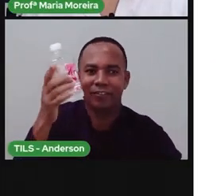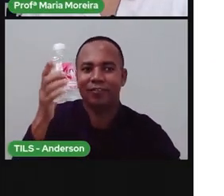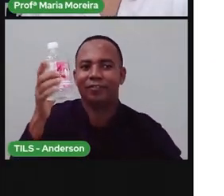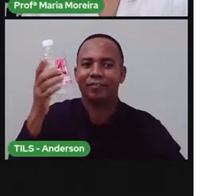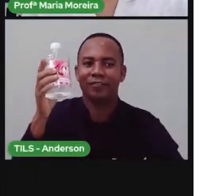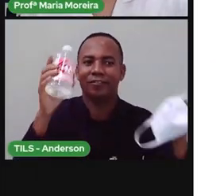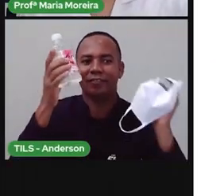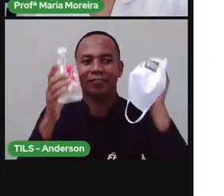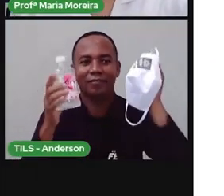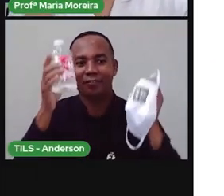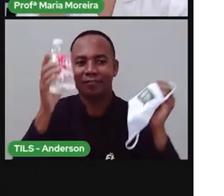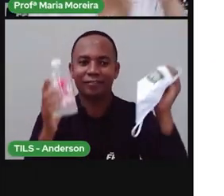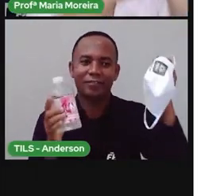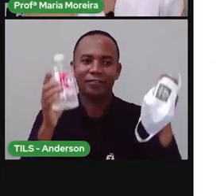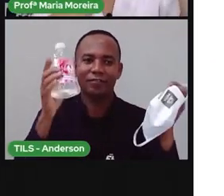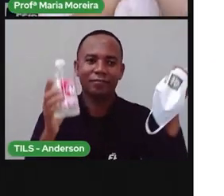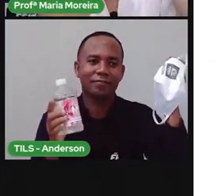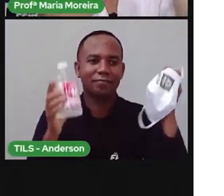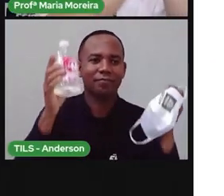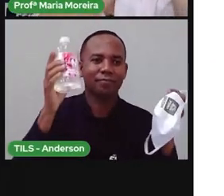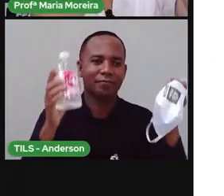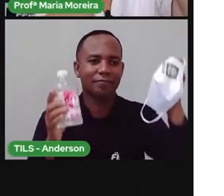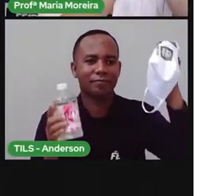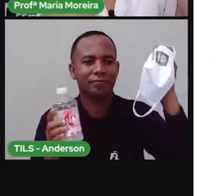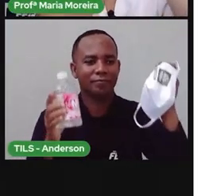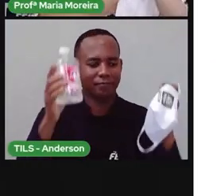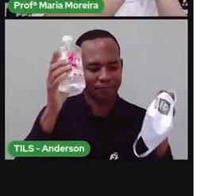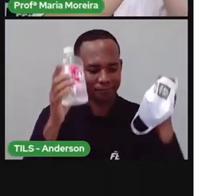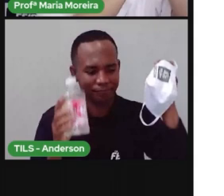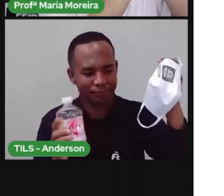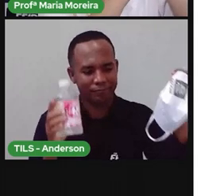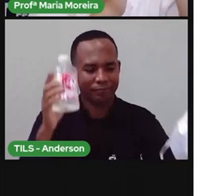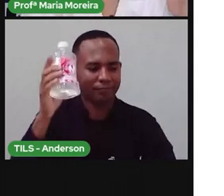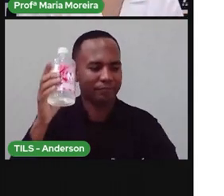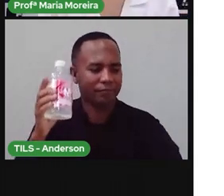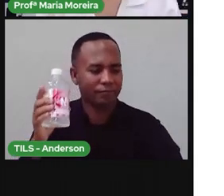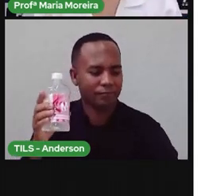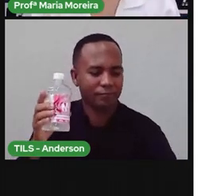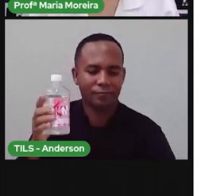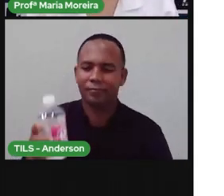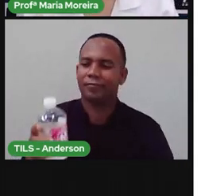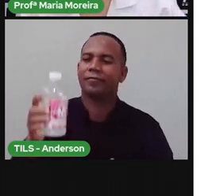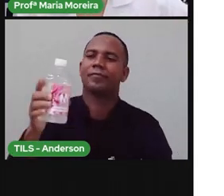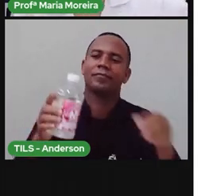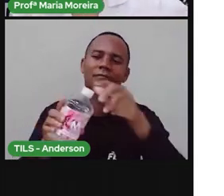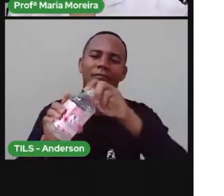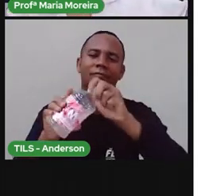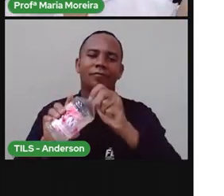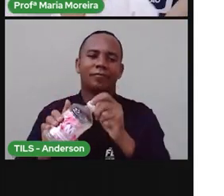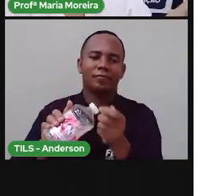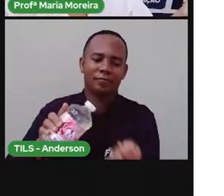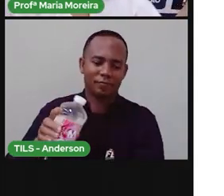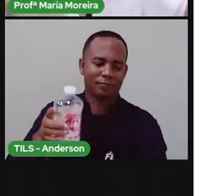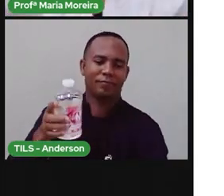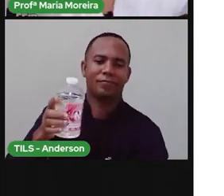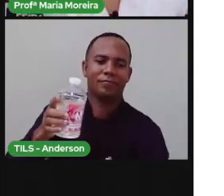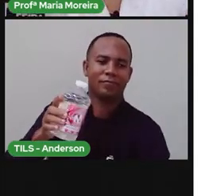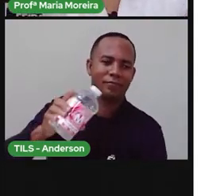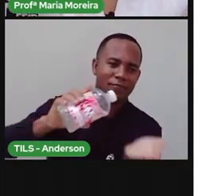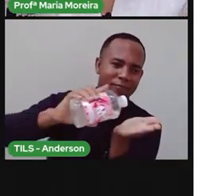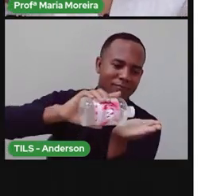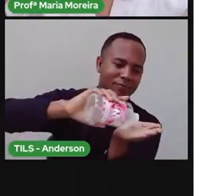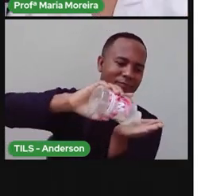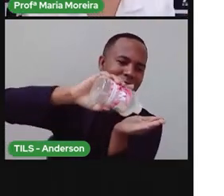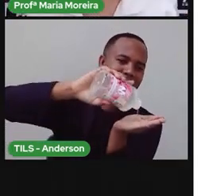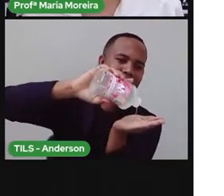Pois é, lavem as mãos. Lava uma mão, lava outra. E usem o quê? Álcool em gel. Vamos lá, Anderson. Nós o garoto